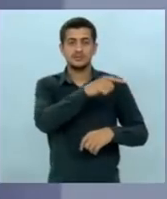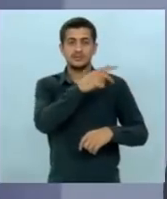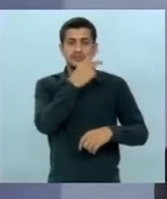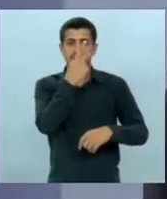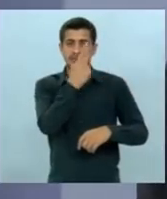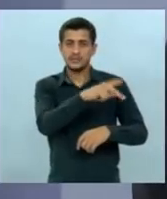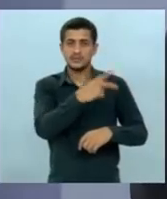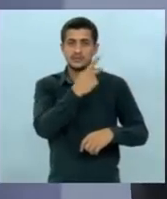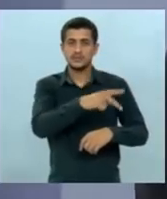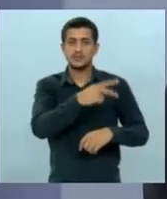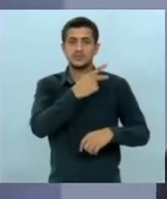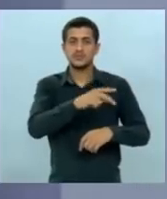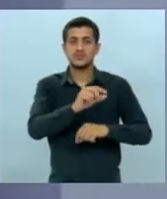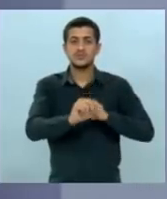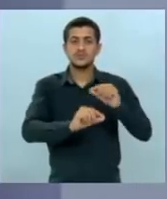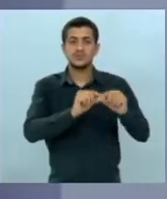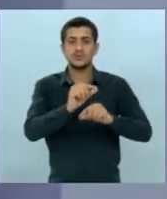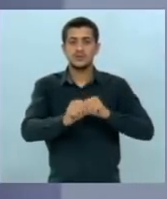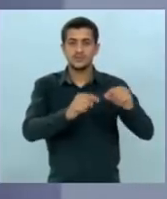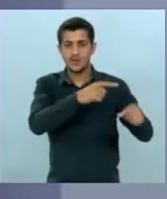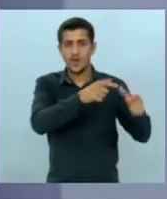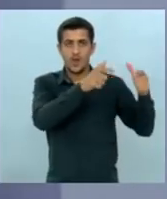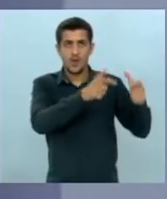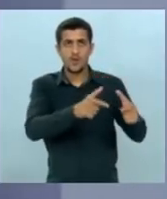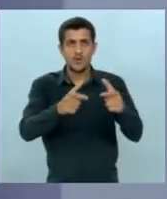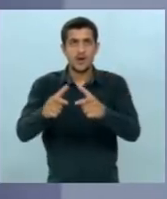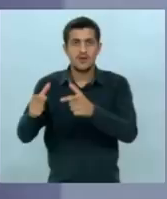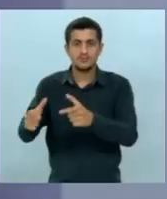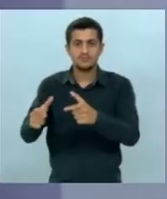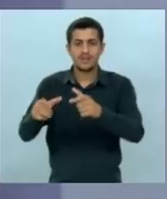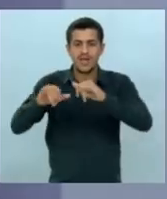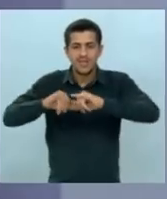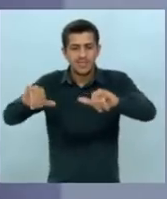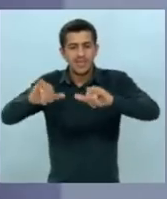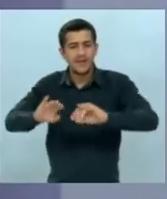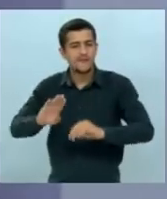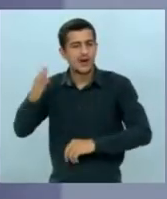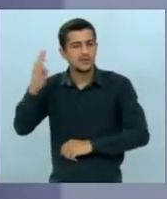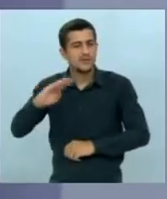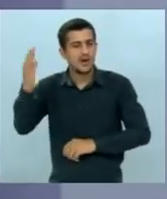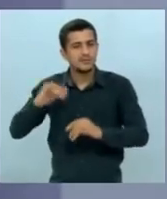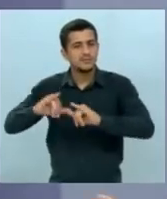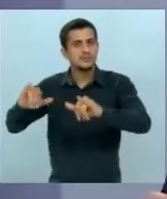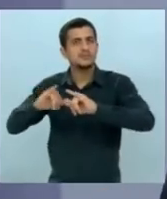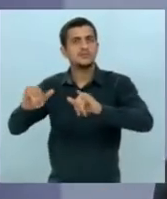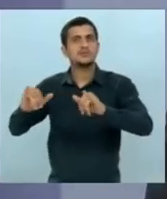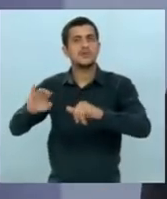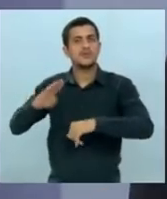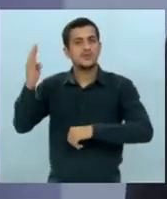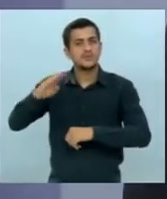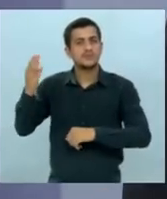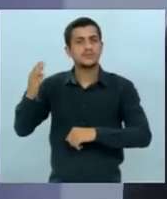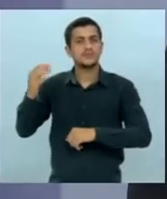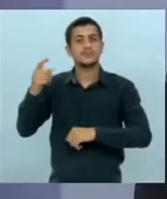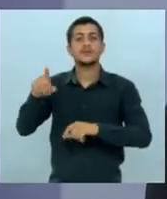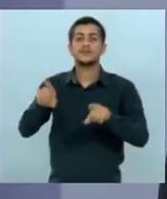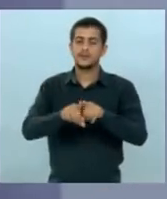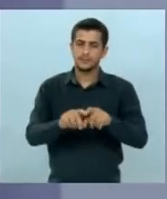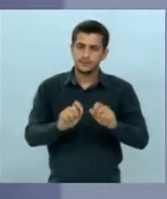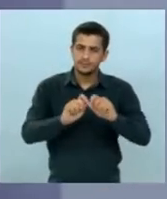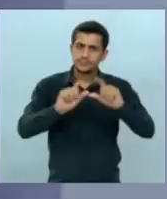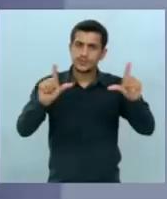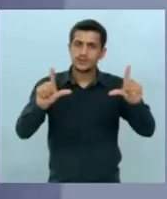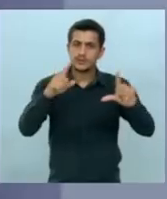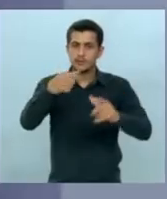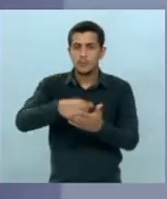estourado os locais onde vocês faziam os fake news por duas vezes e tirou praticamente cinco programas e multaram